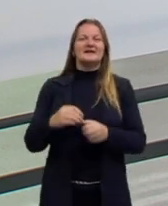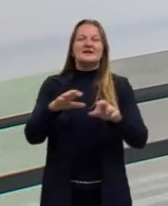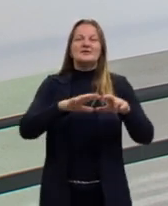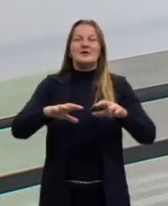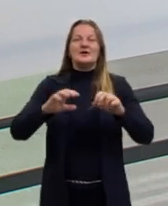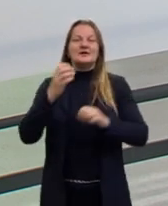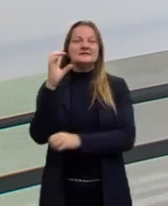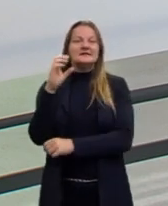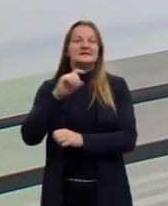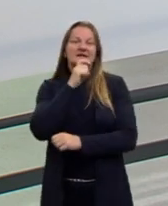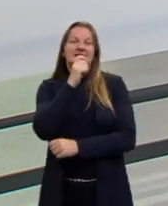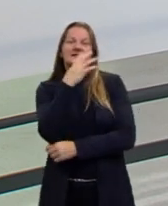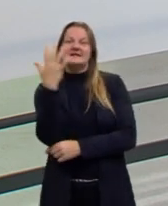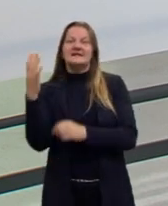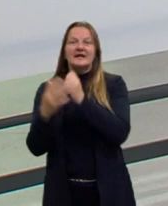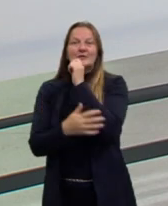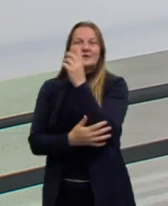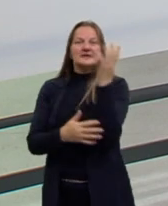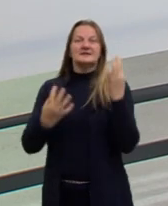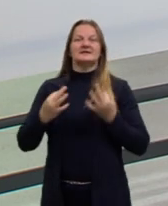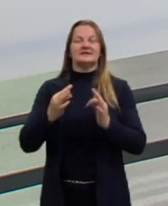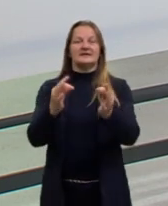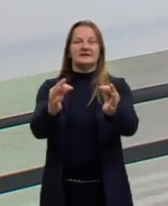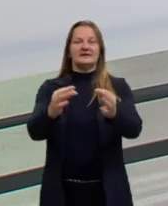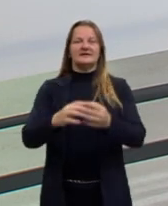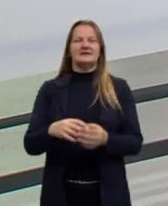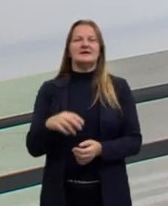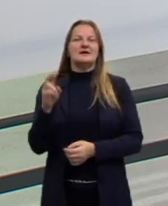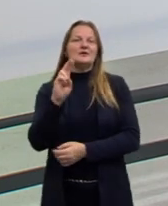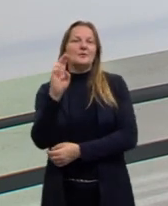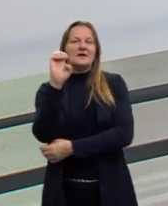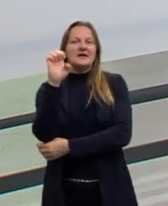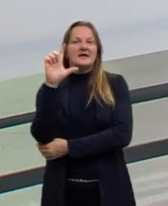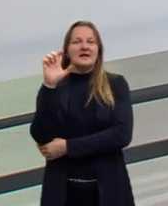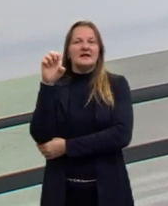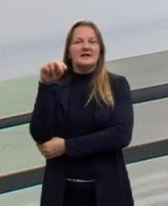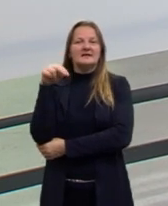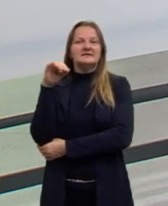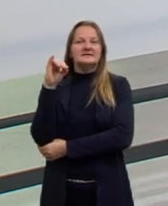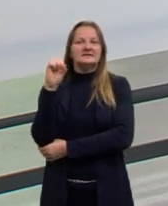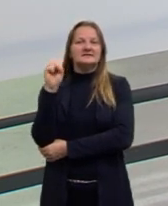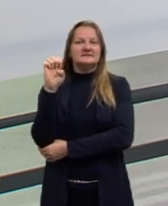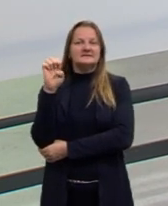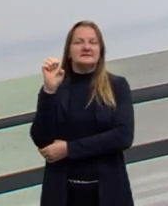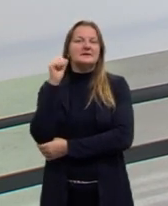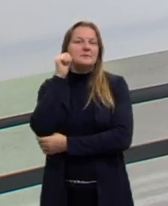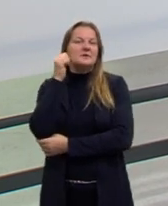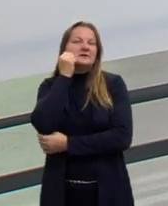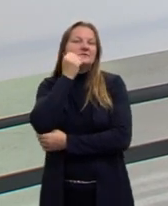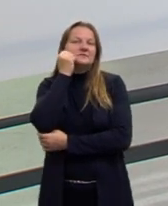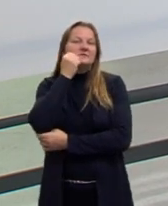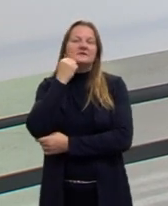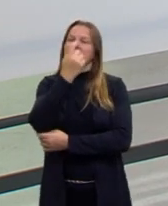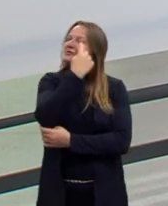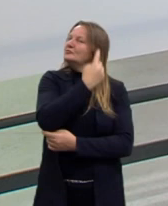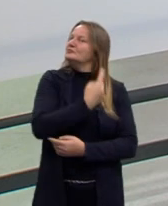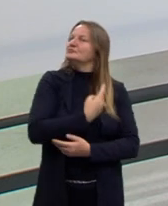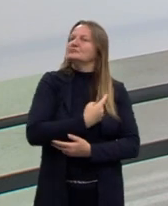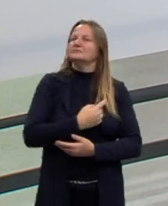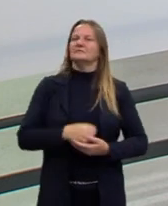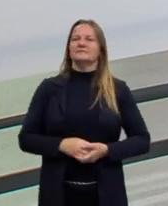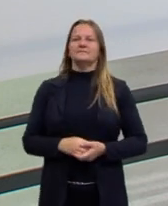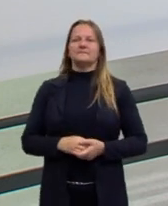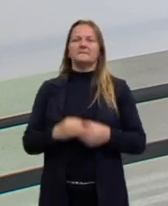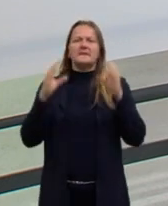das ciências, a natureza e suas tecnologias. Eu me chamo Helenise Pereira, sou uma mulher negra, cabelos crespos,